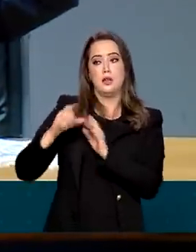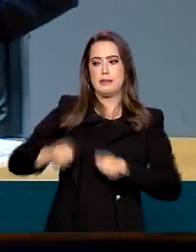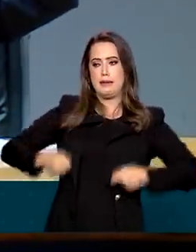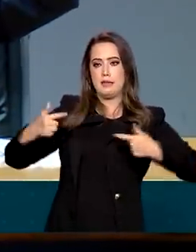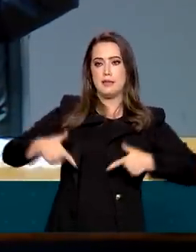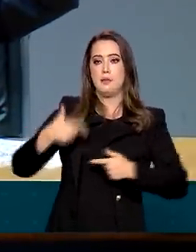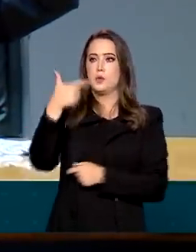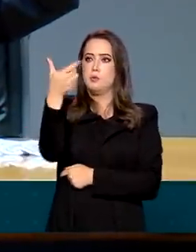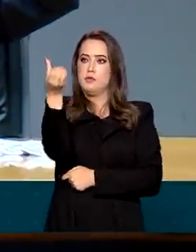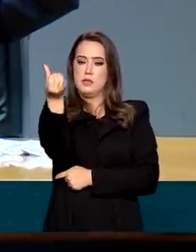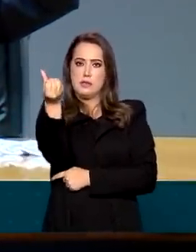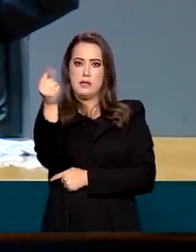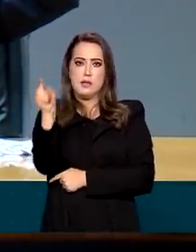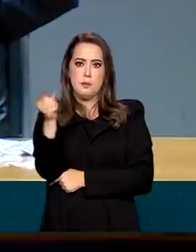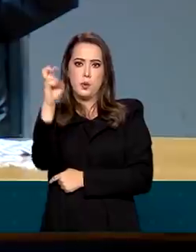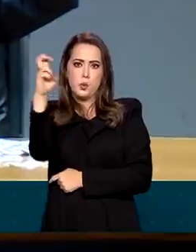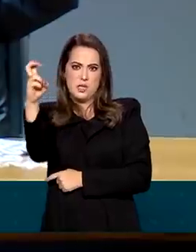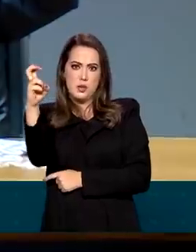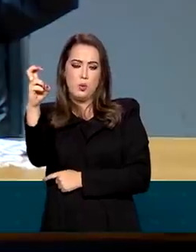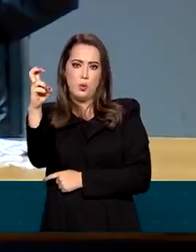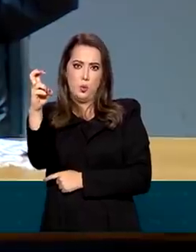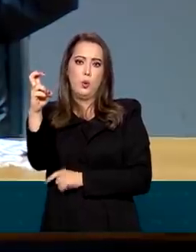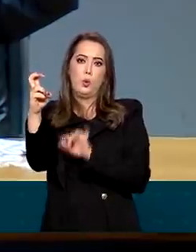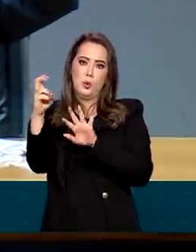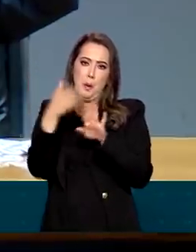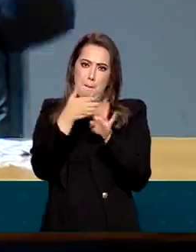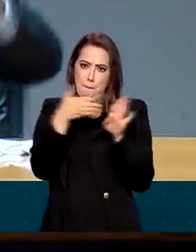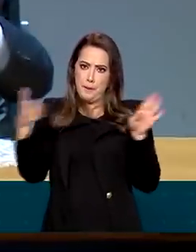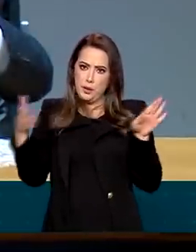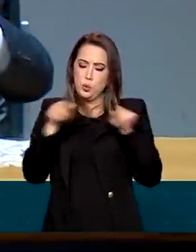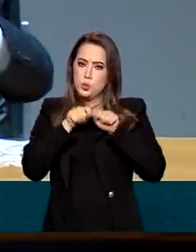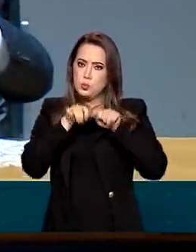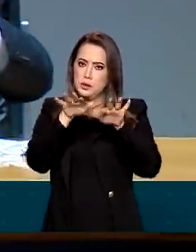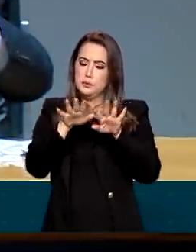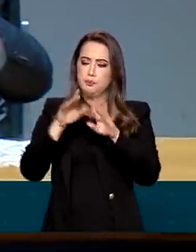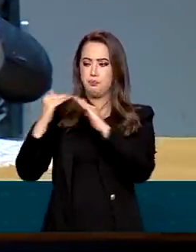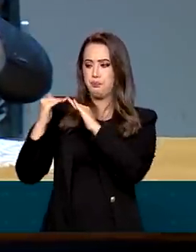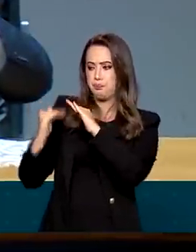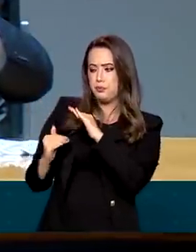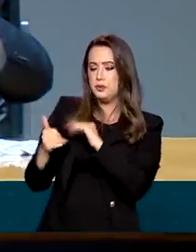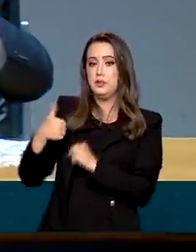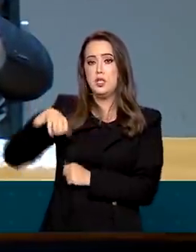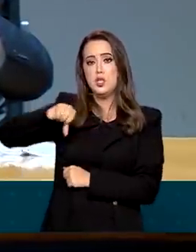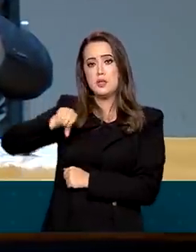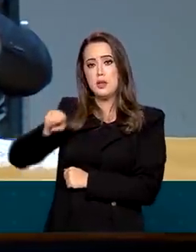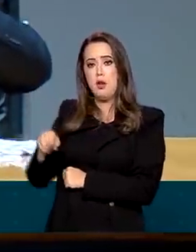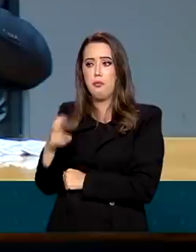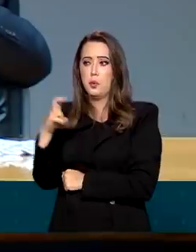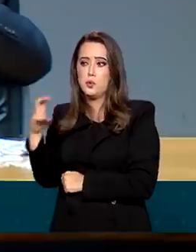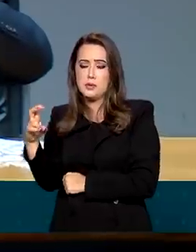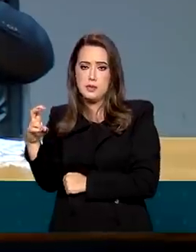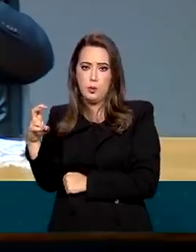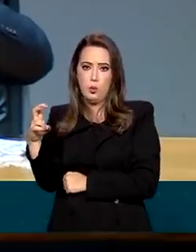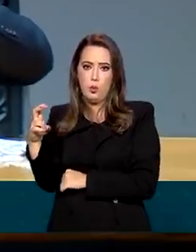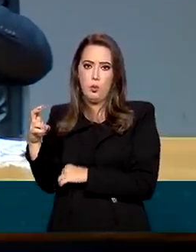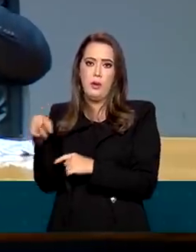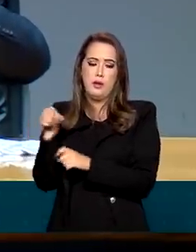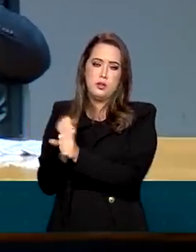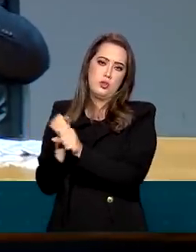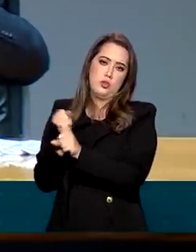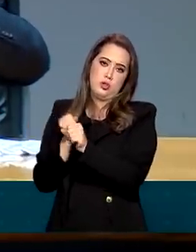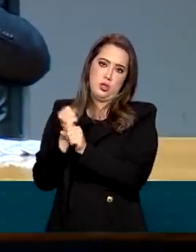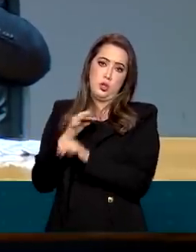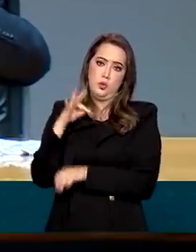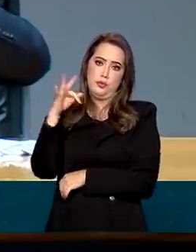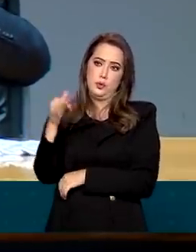durante a crise, 19,5 esse ano, e em vez de 17,5